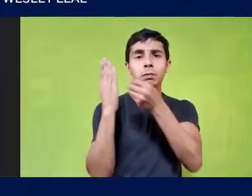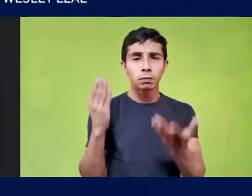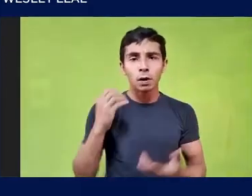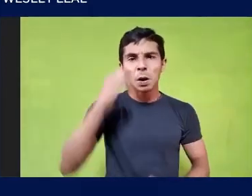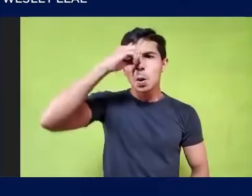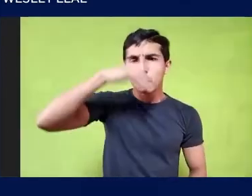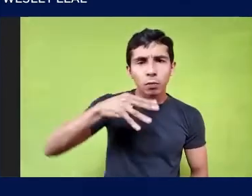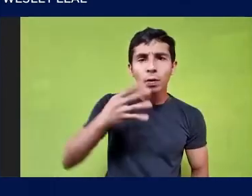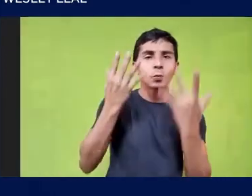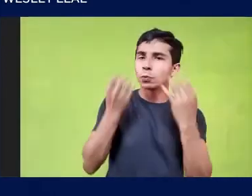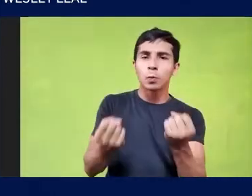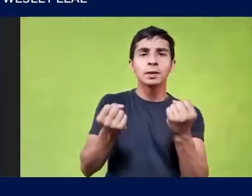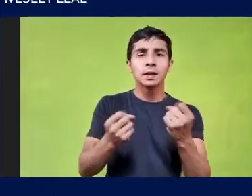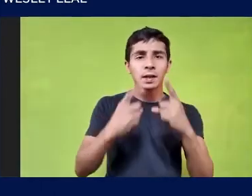medo